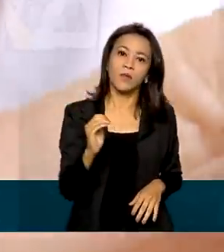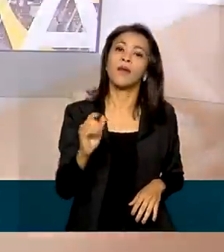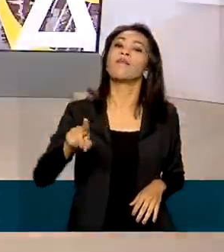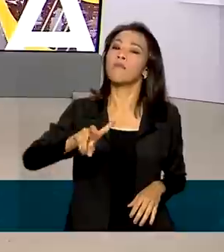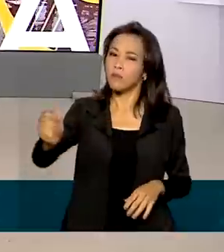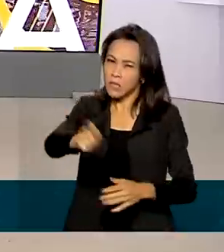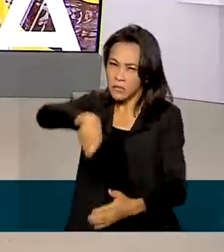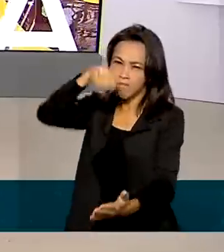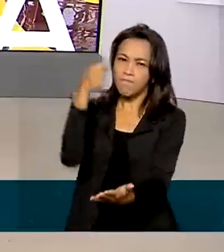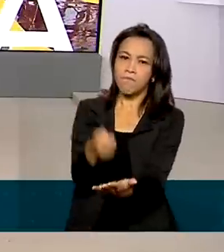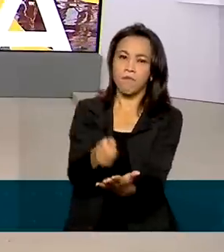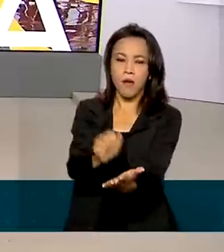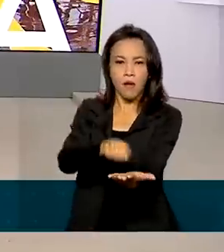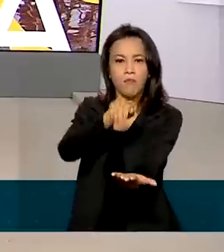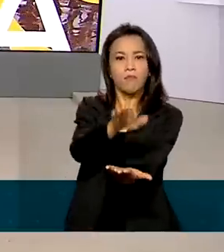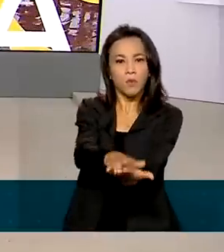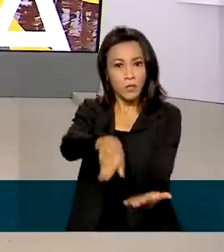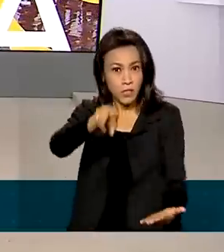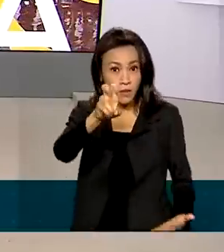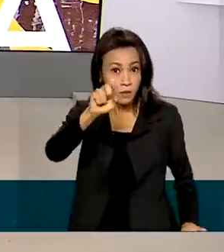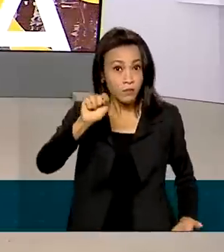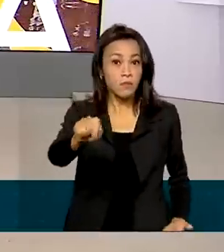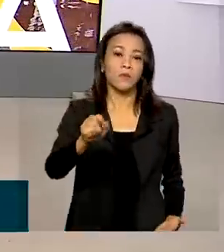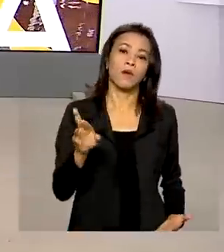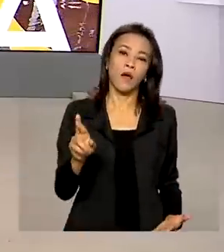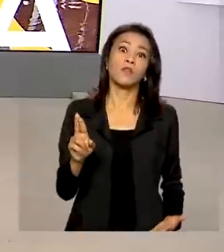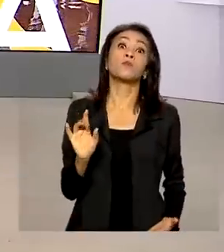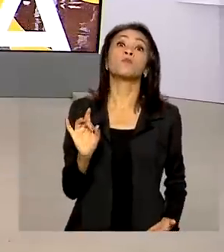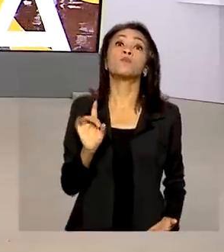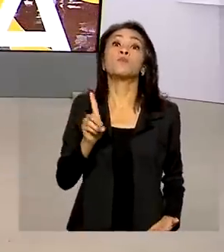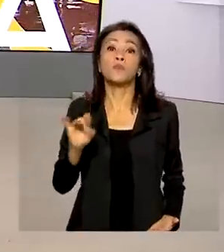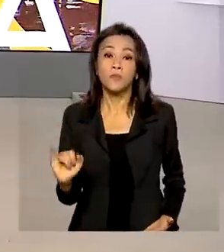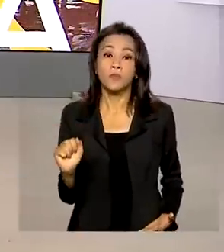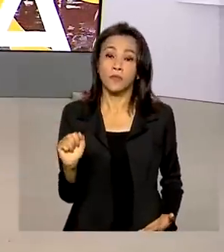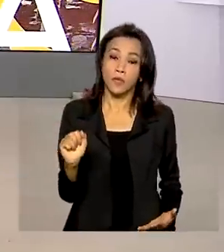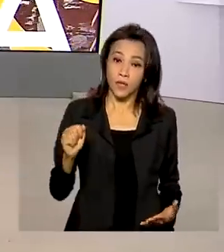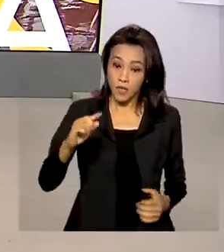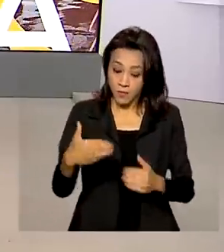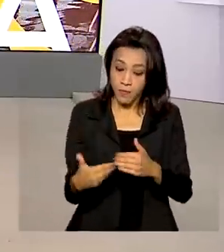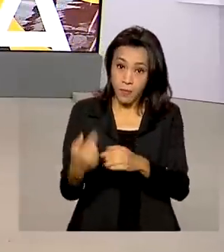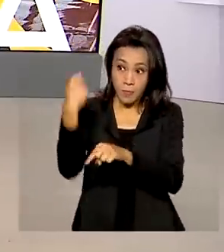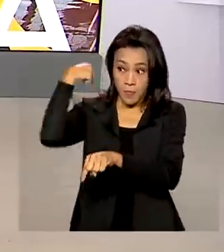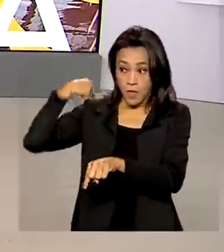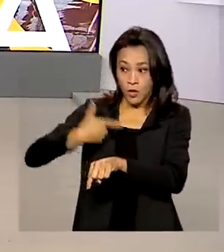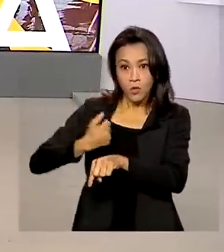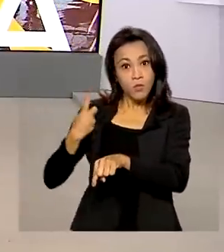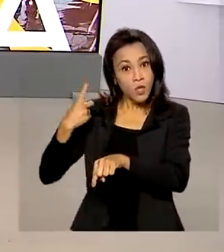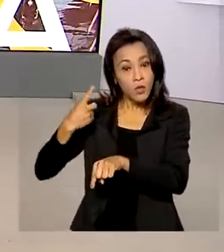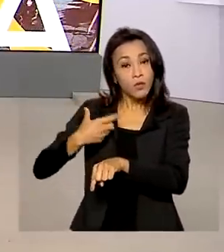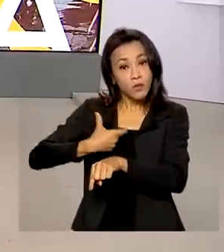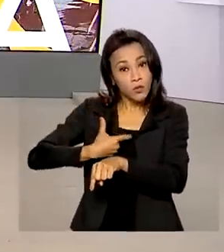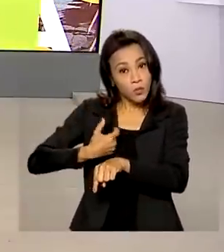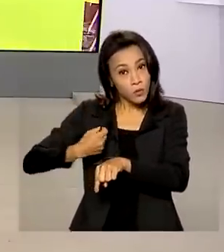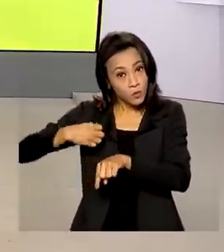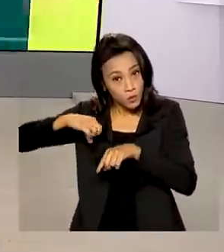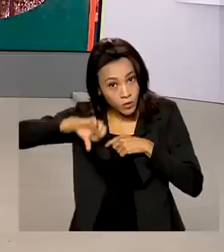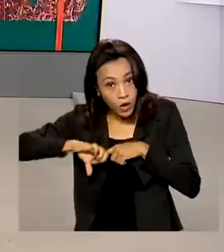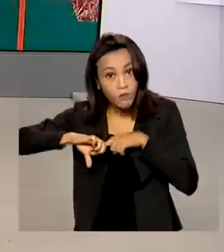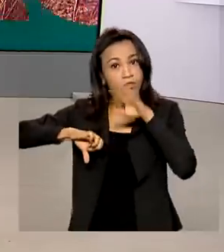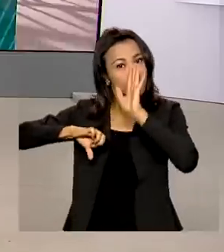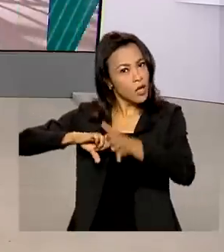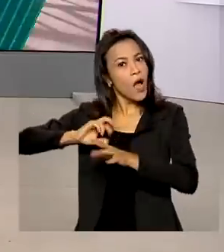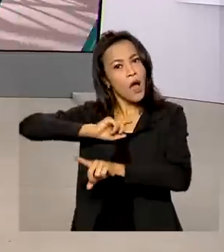terão que pagar multa de R$ 5 mil por dia. Em 2009, a Anvisa já havia proibido a